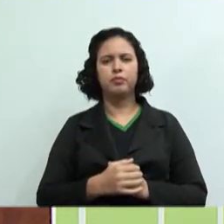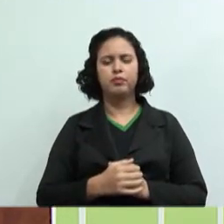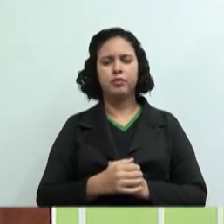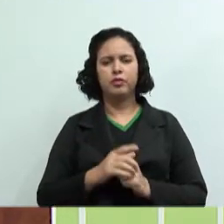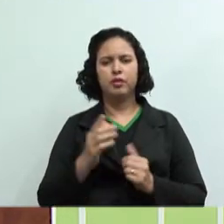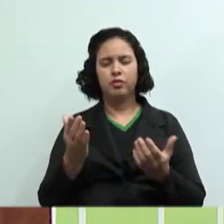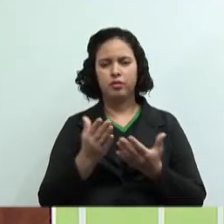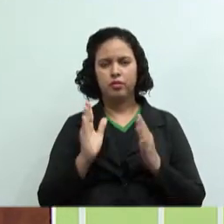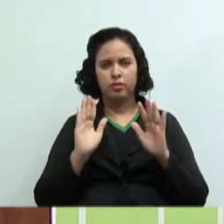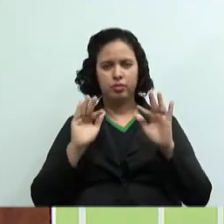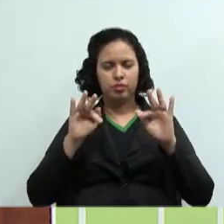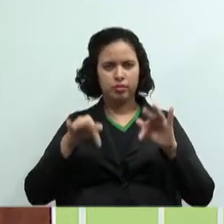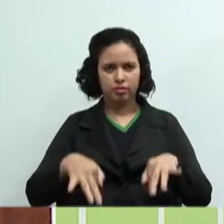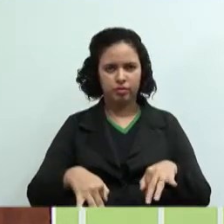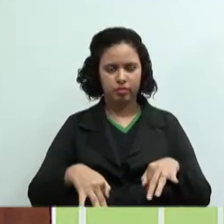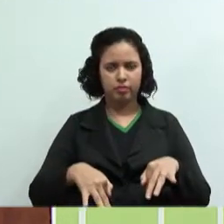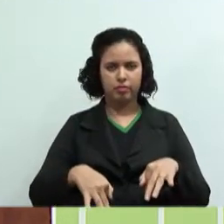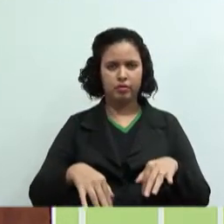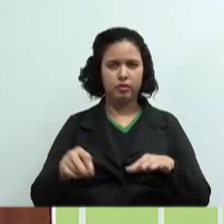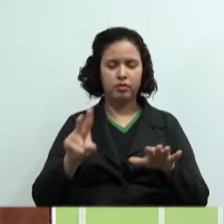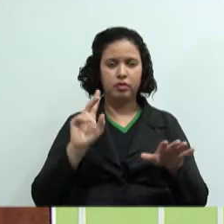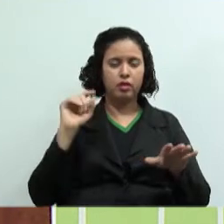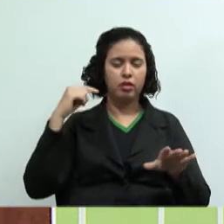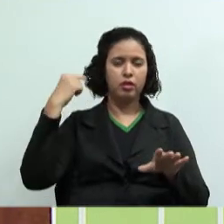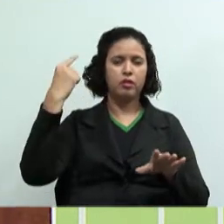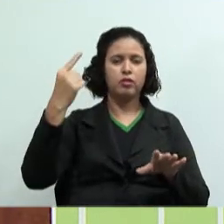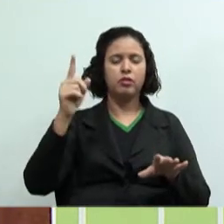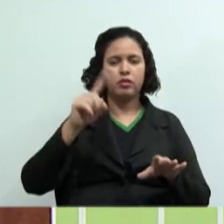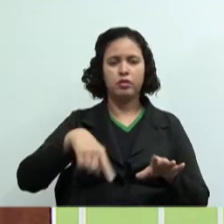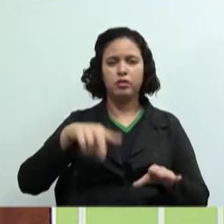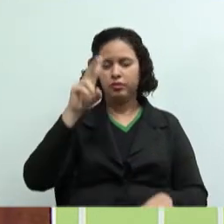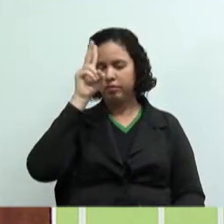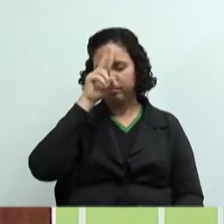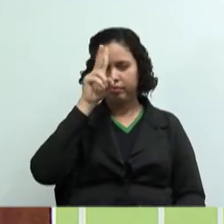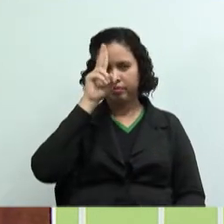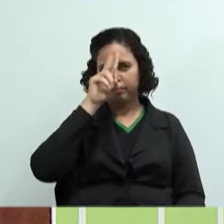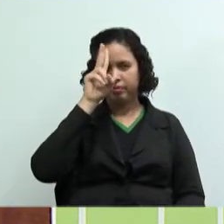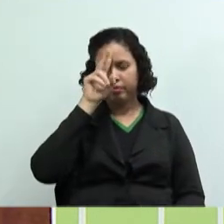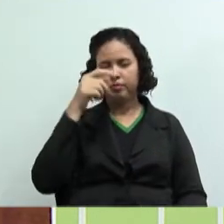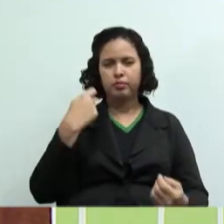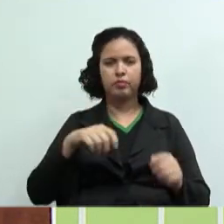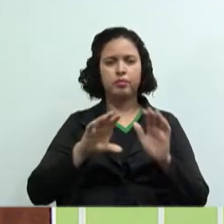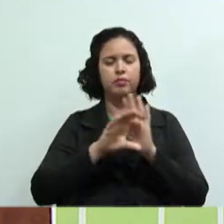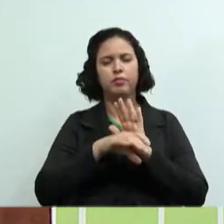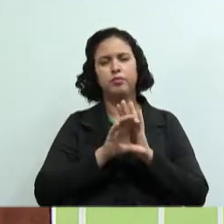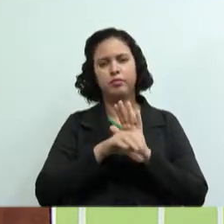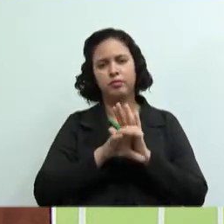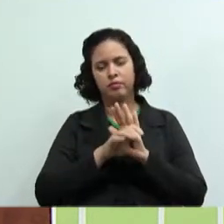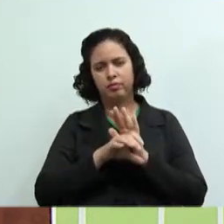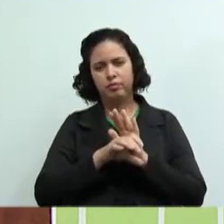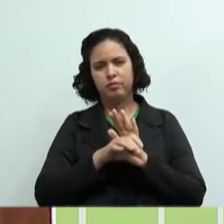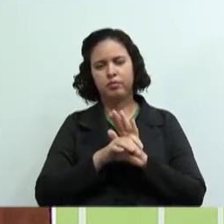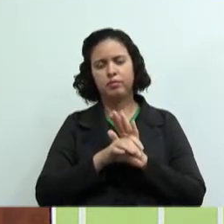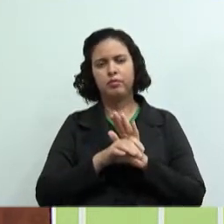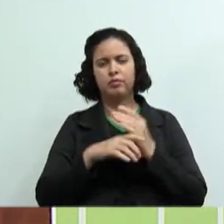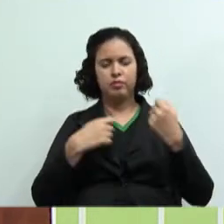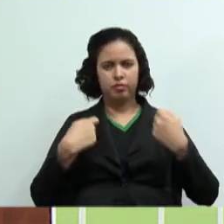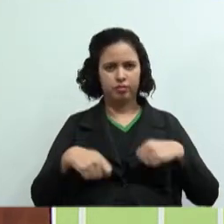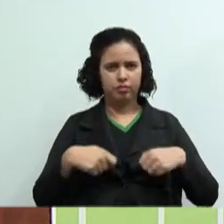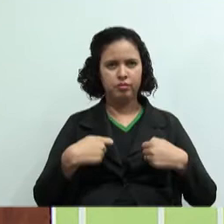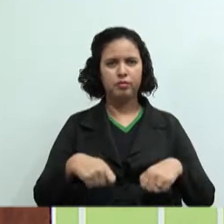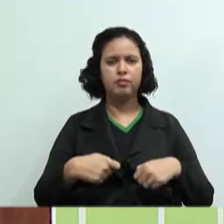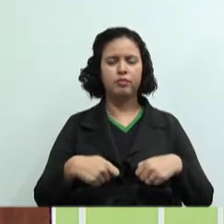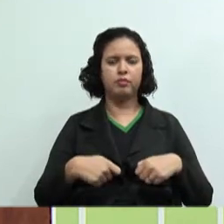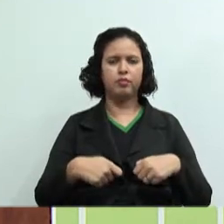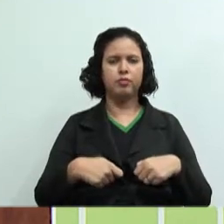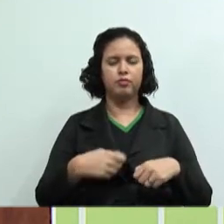última aula, na próxima aula será somente revisão. Então assim, nós vamos precisar desses conceitos lá em Contabilidade de Empresas Cooperativistas